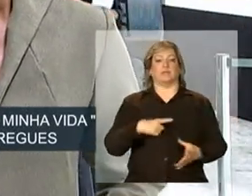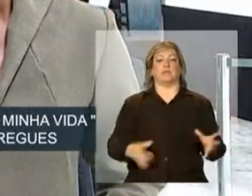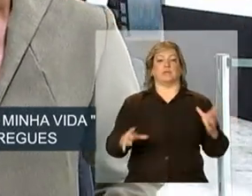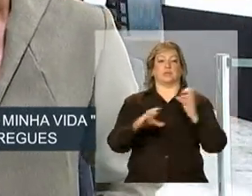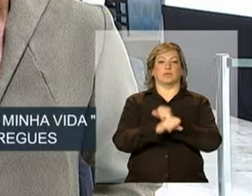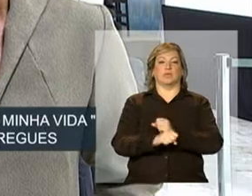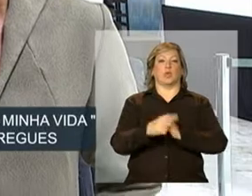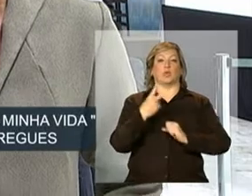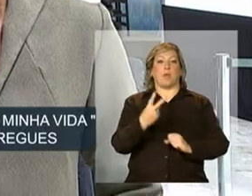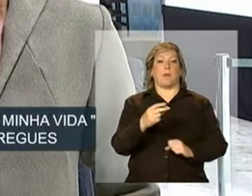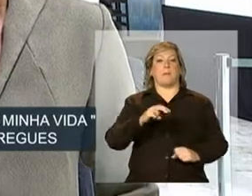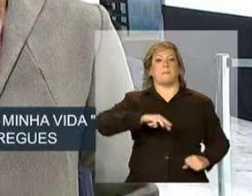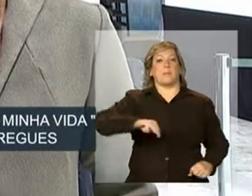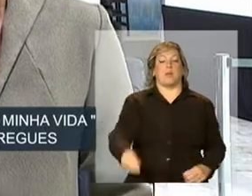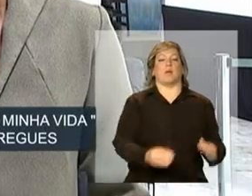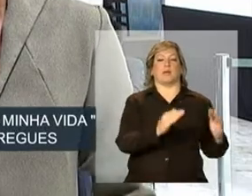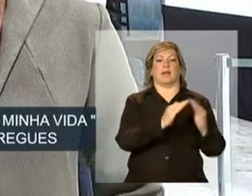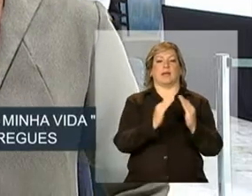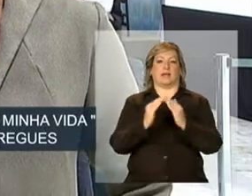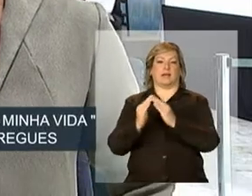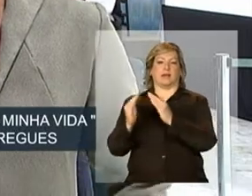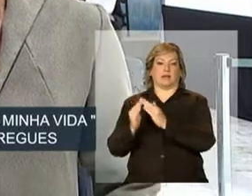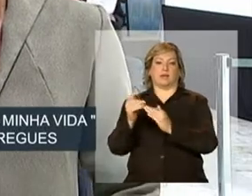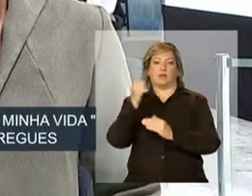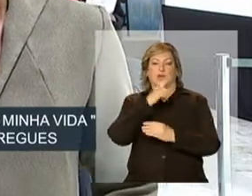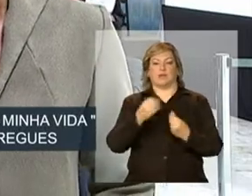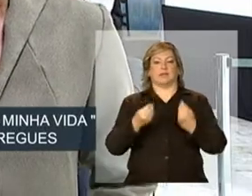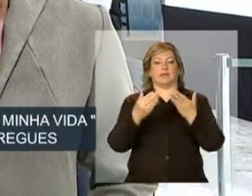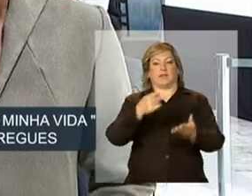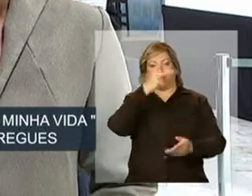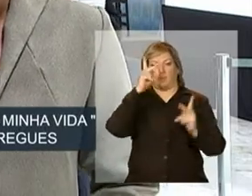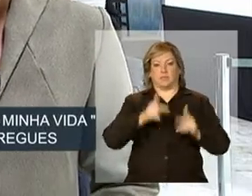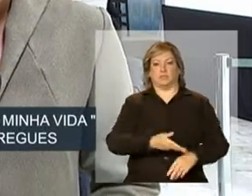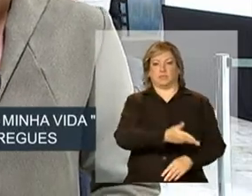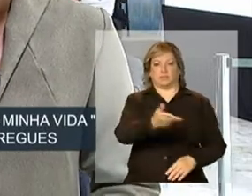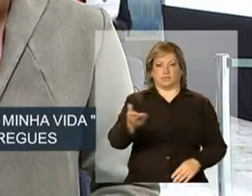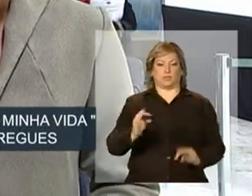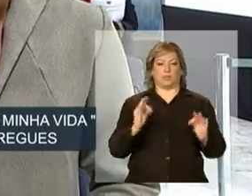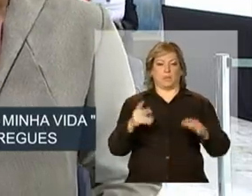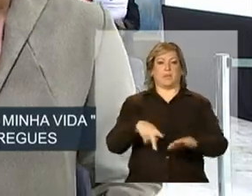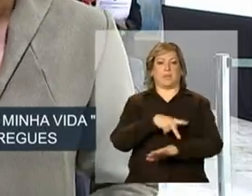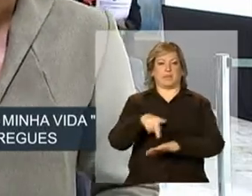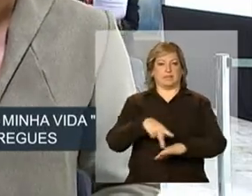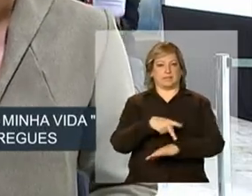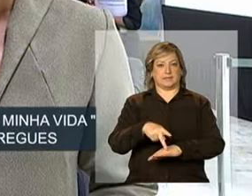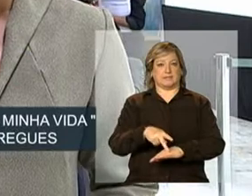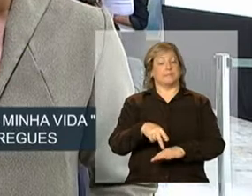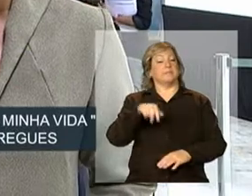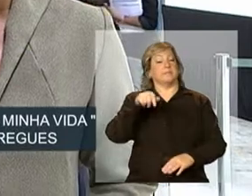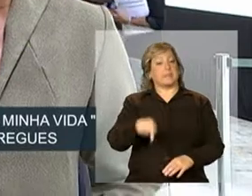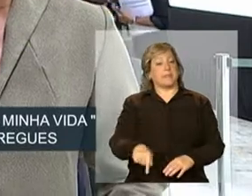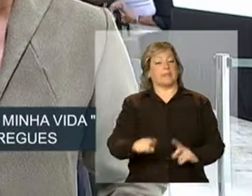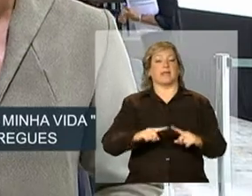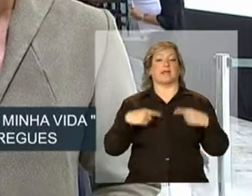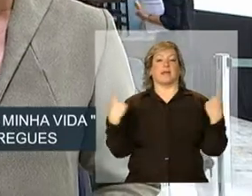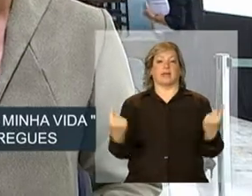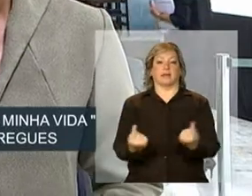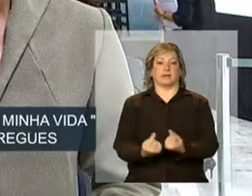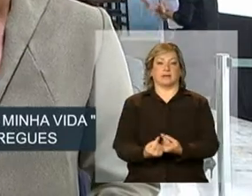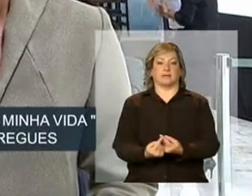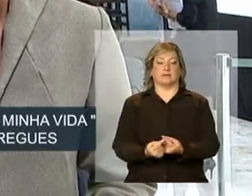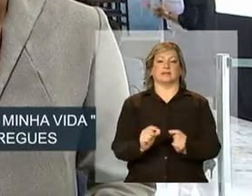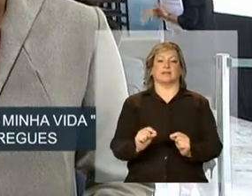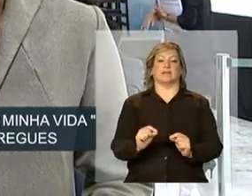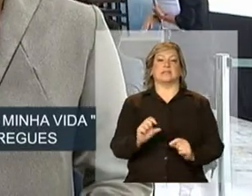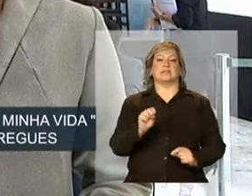dois milhões de residências para a população de todo o país. E, nessa cerimônia, é uma cerimônia